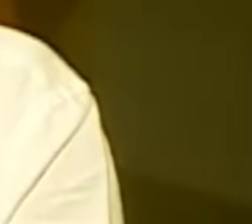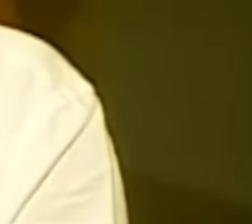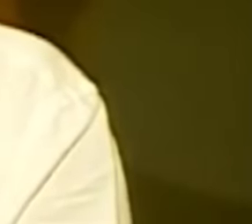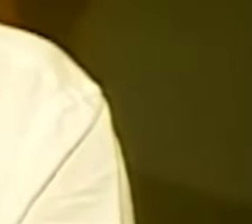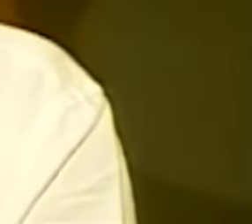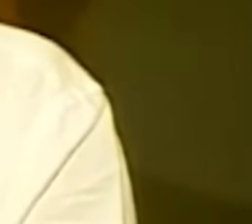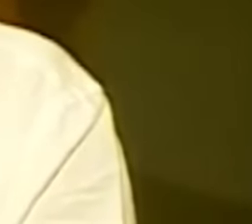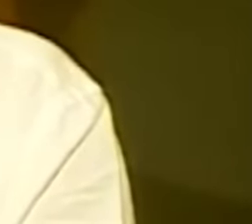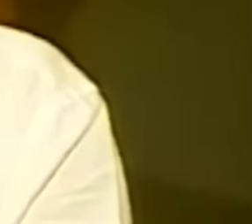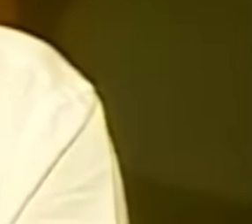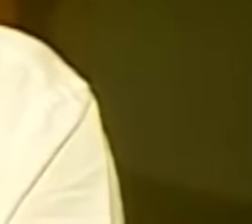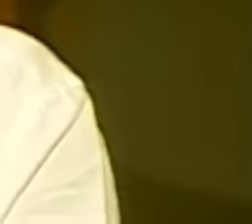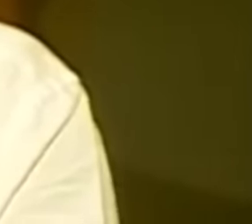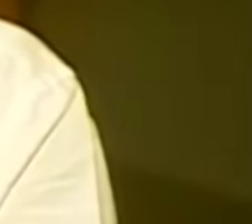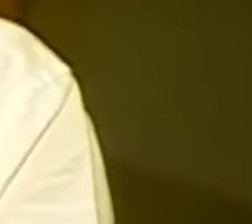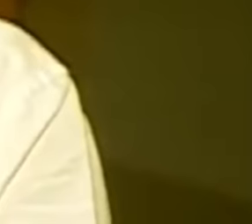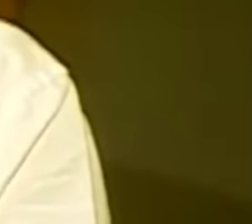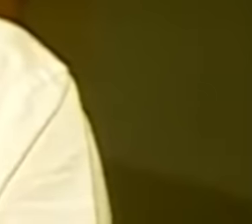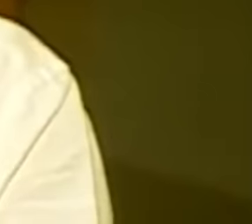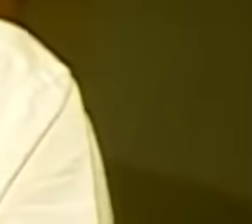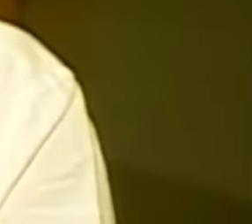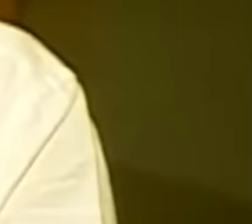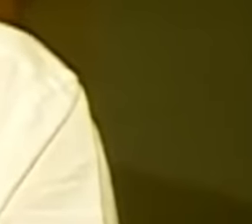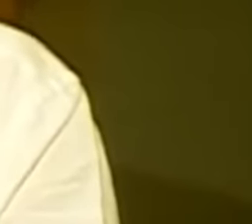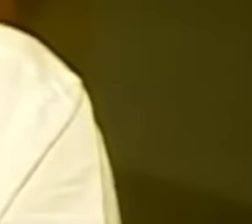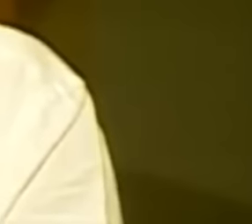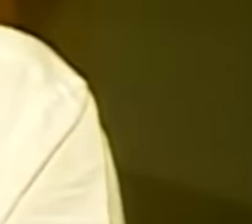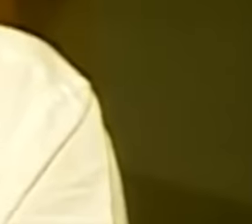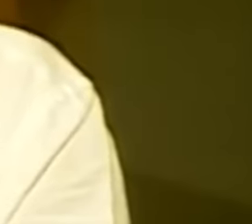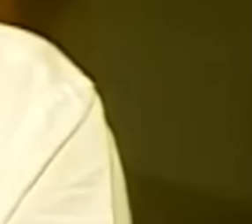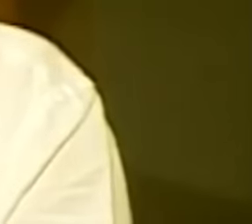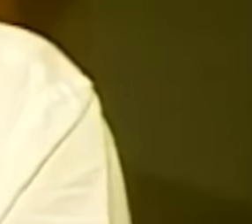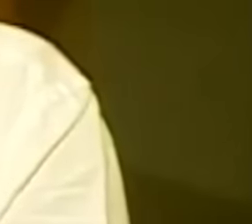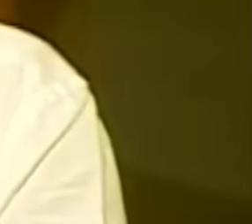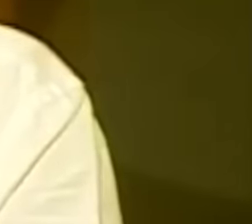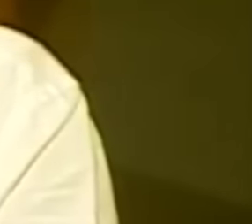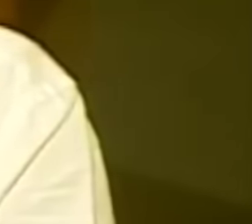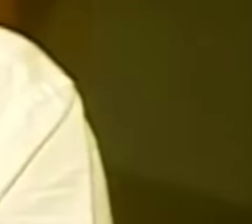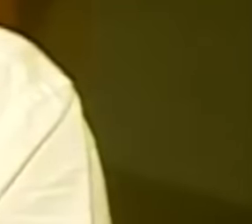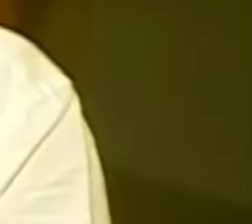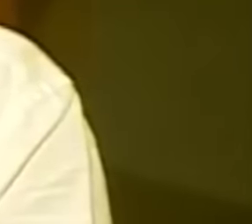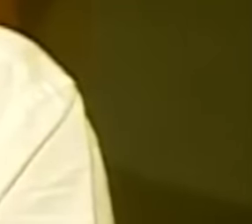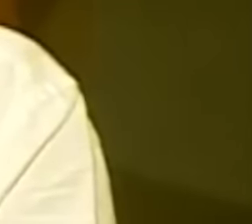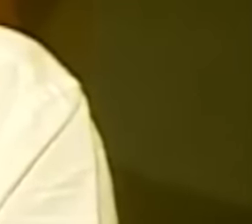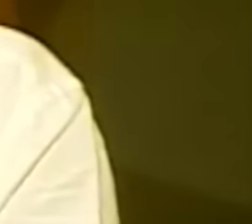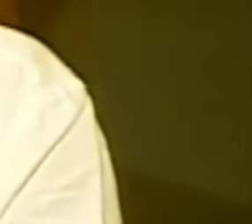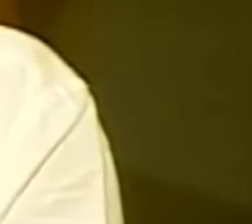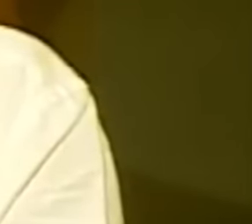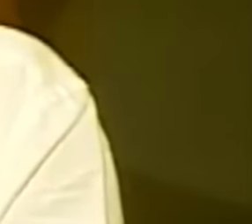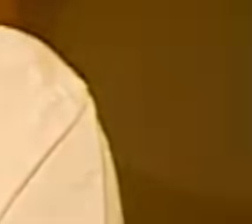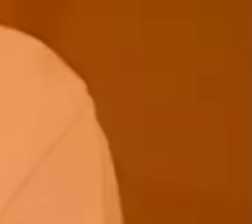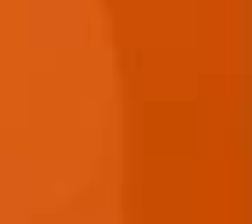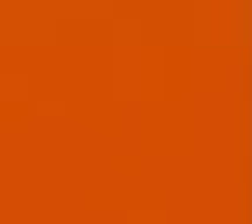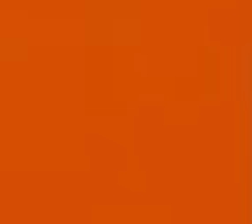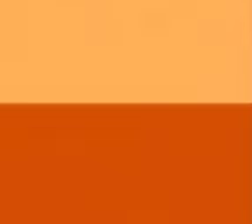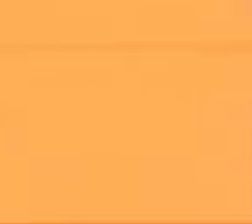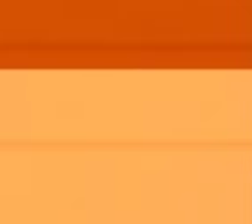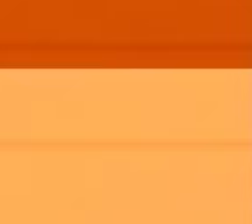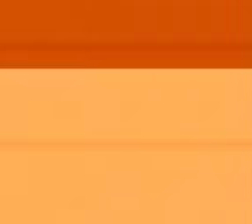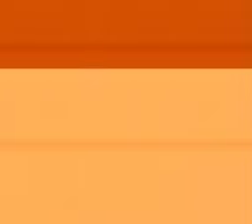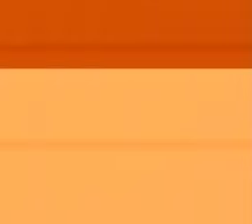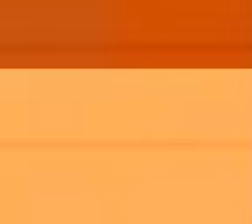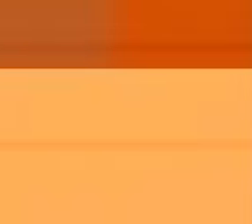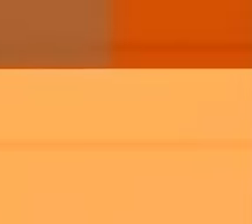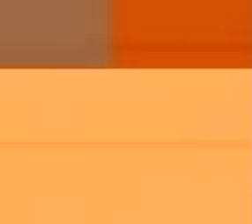femininos ou Donas Juanas mas quando nós ouvimos falar de algum Dom Juan o que nós imaginamos é simplesmente um serial